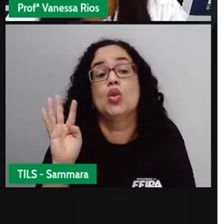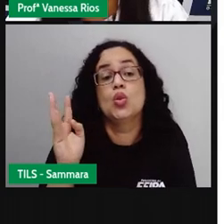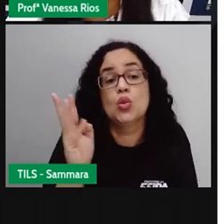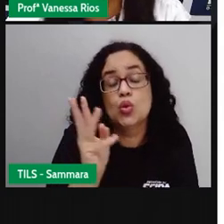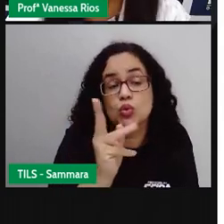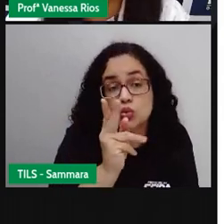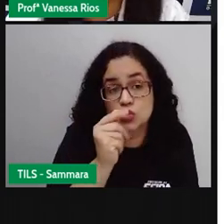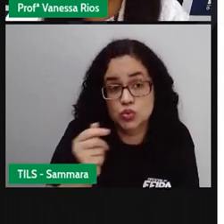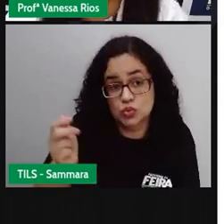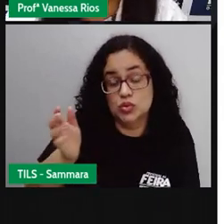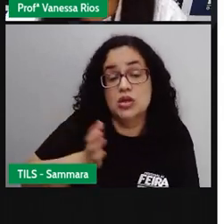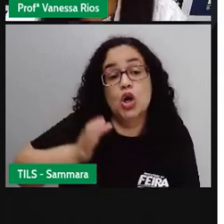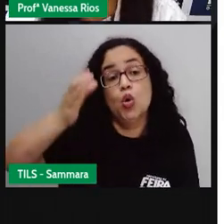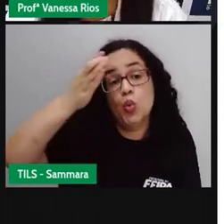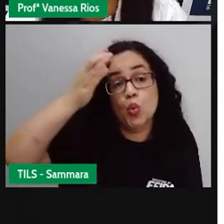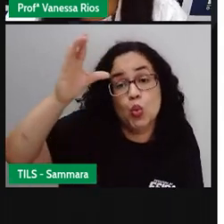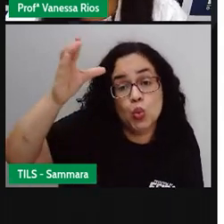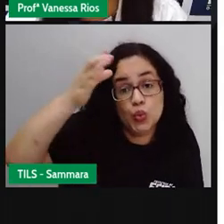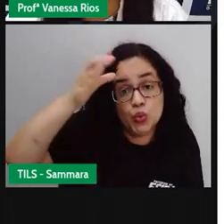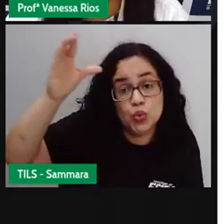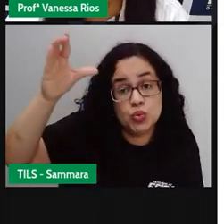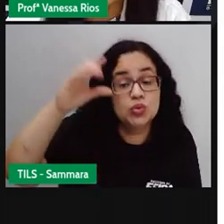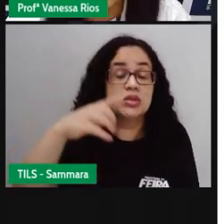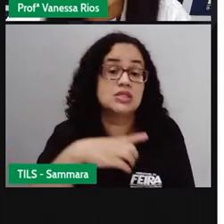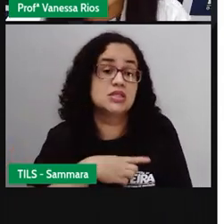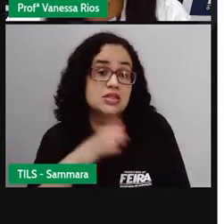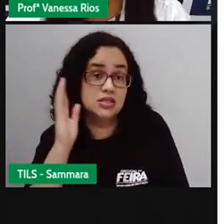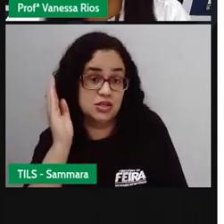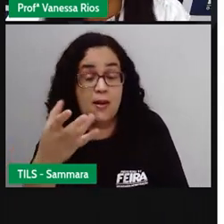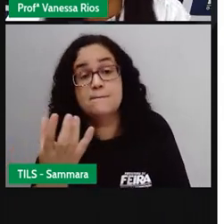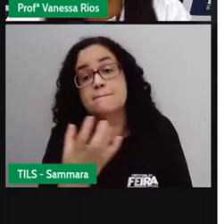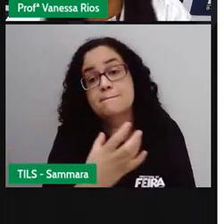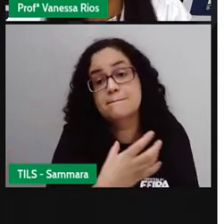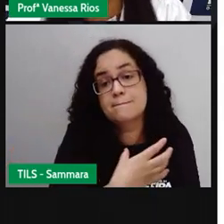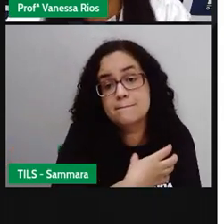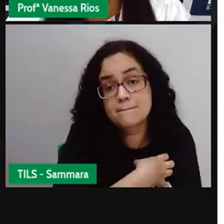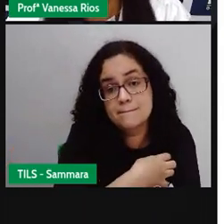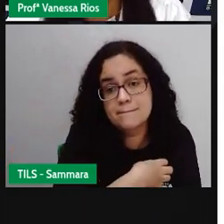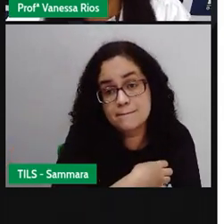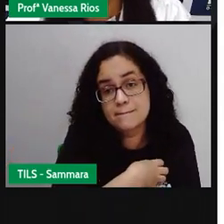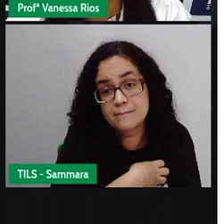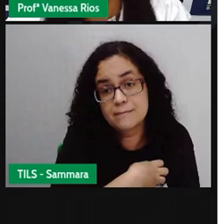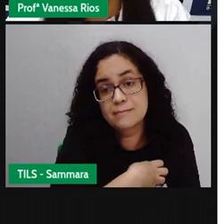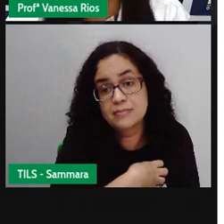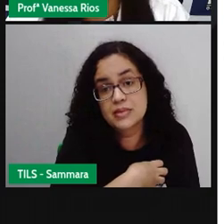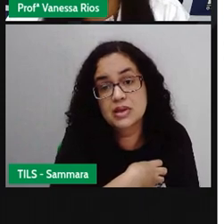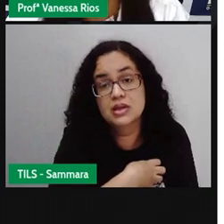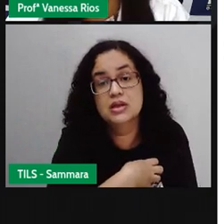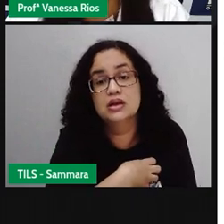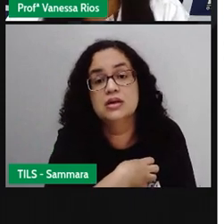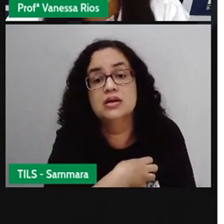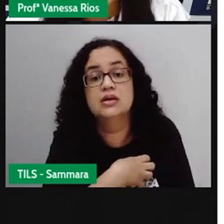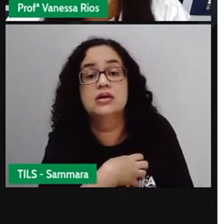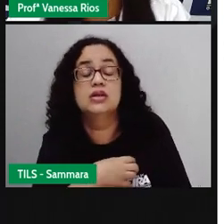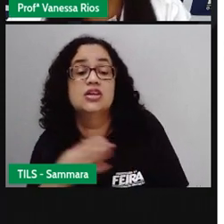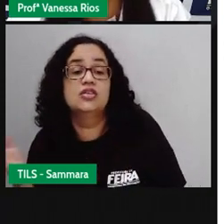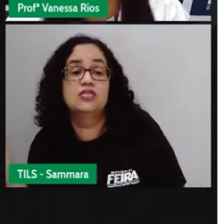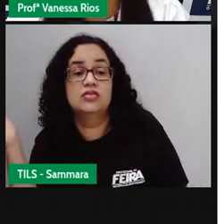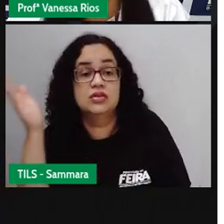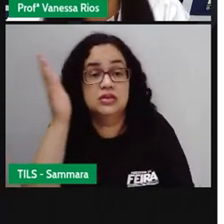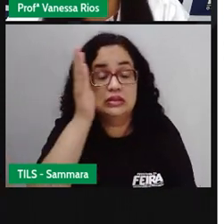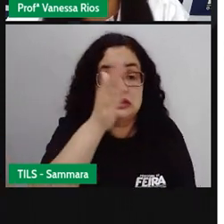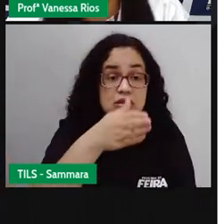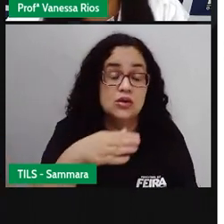riquezas culturais existentes na Bahia. E essas riquezas, né, são aí vindas das